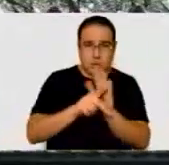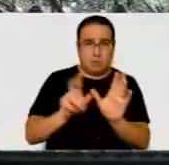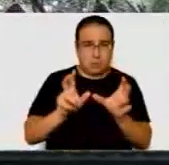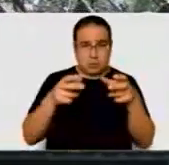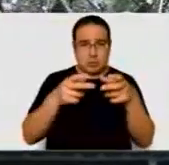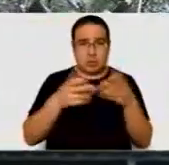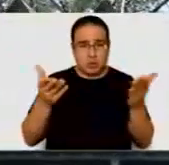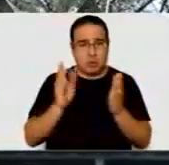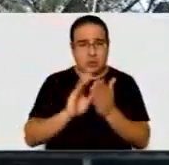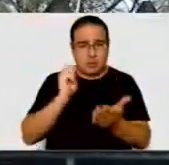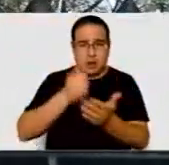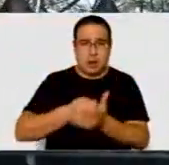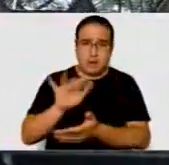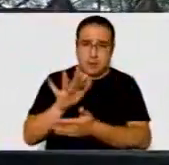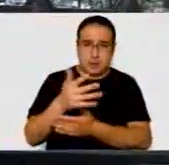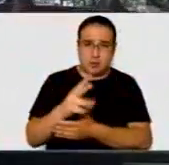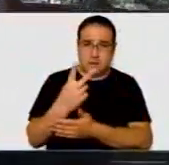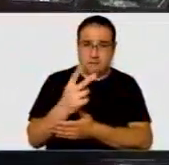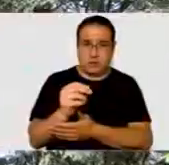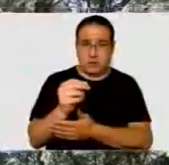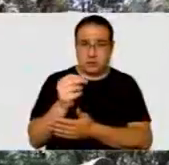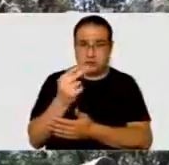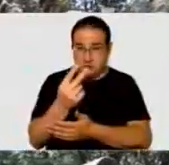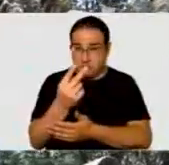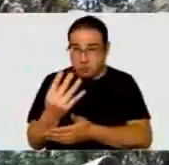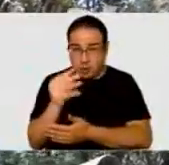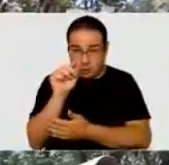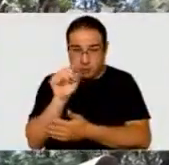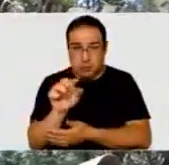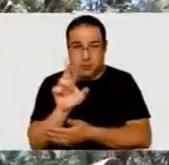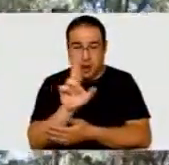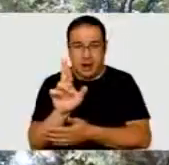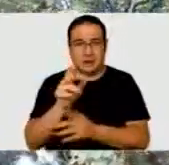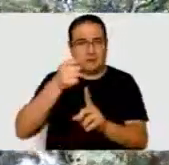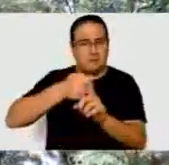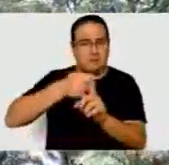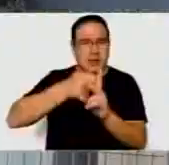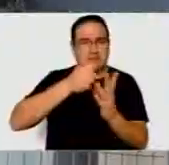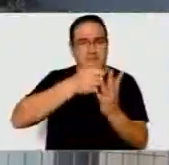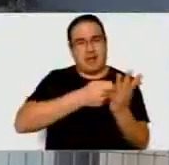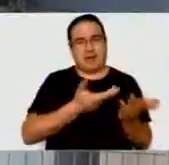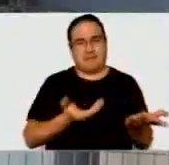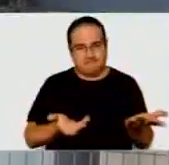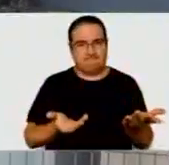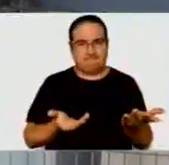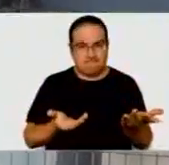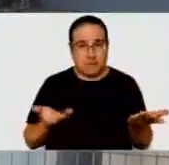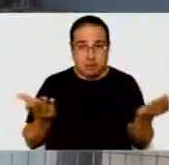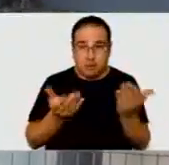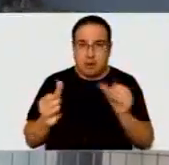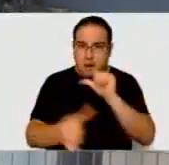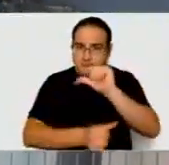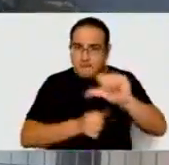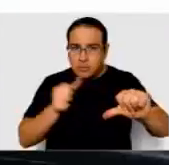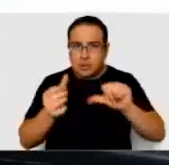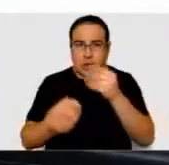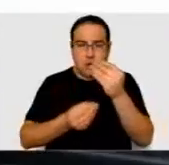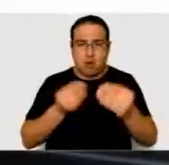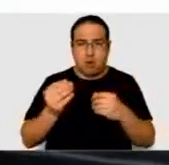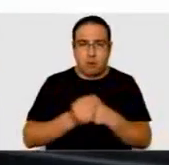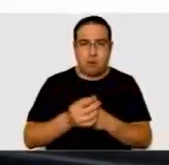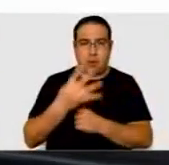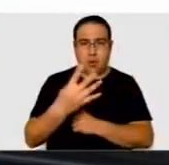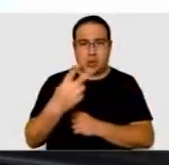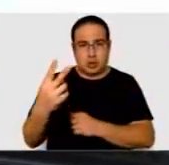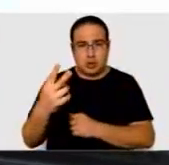elétrica da casa, que hoje custa em média R$ 24 mil por mês. A partir de agora, pretendemos